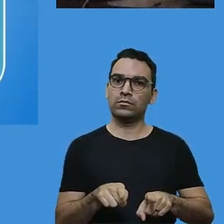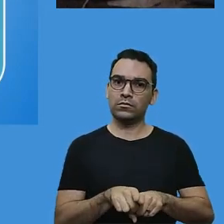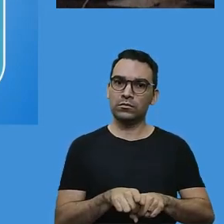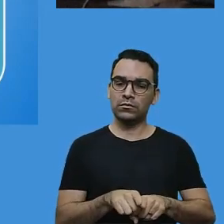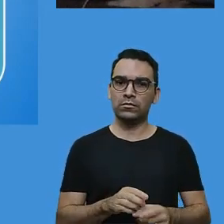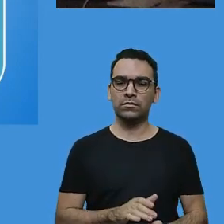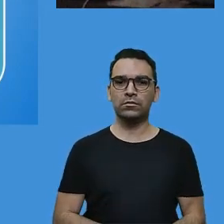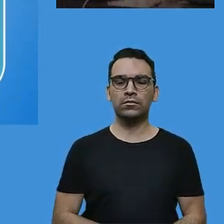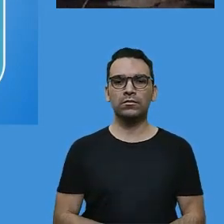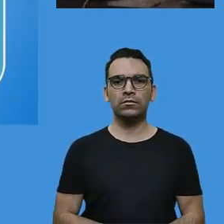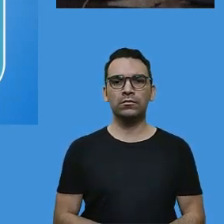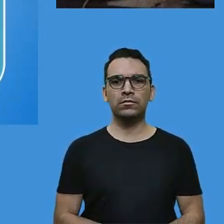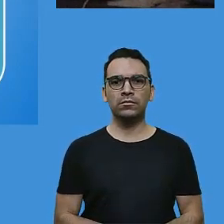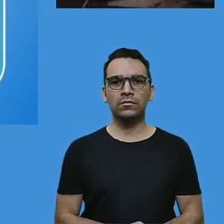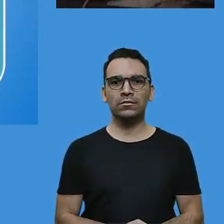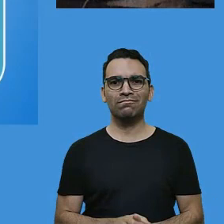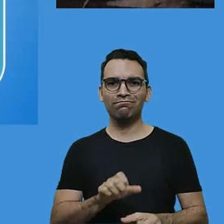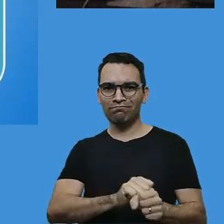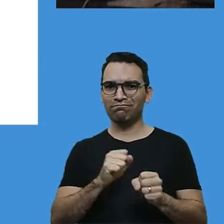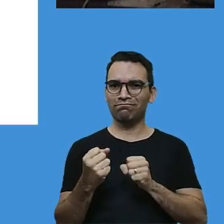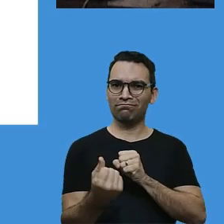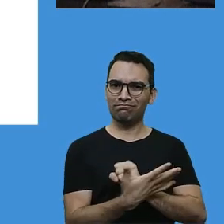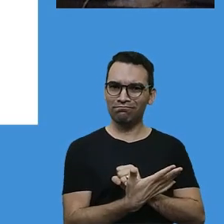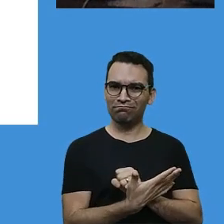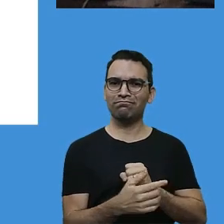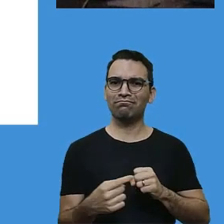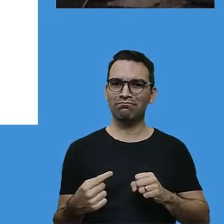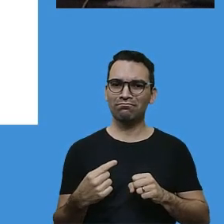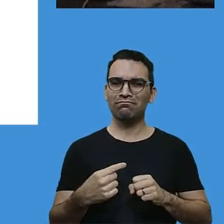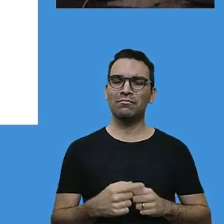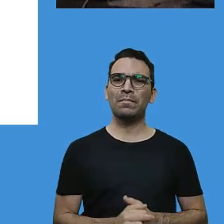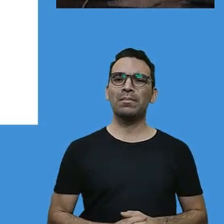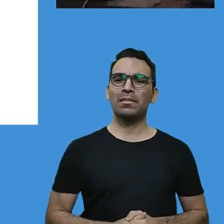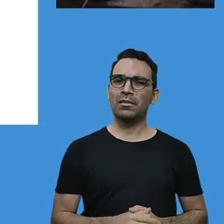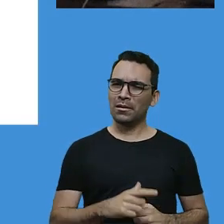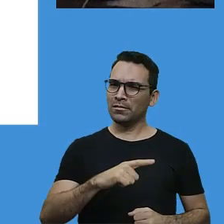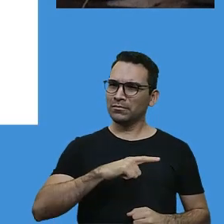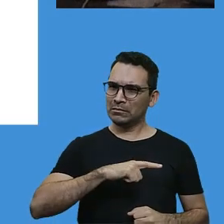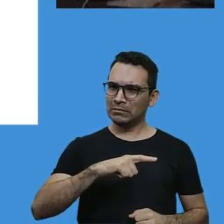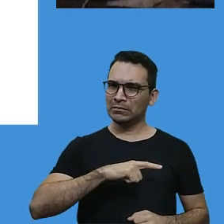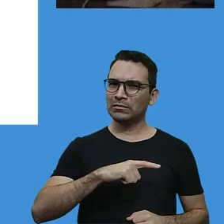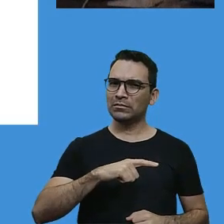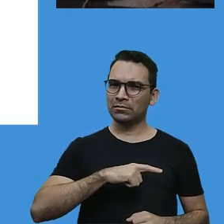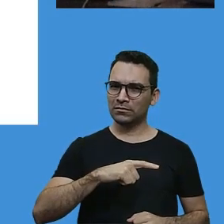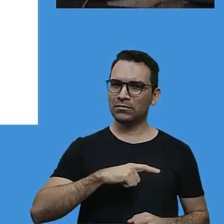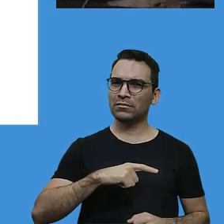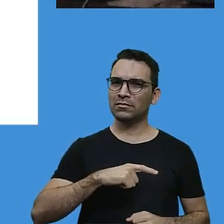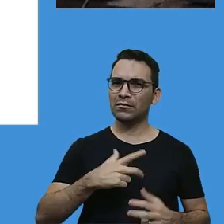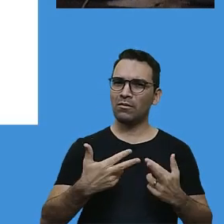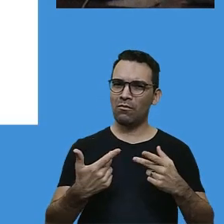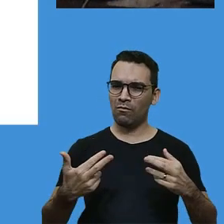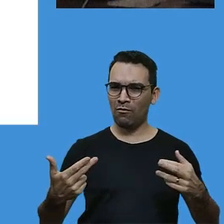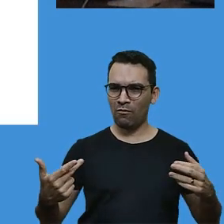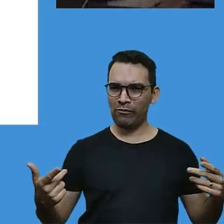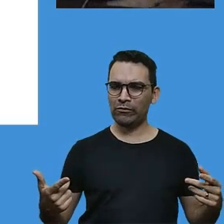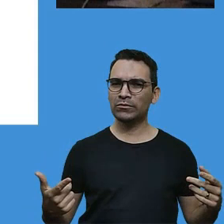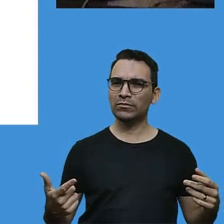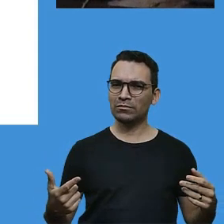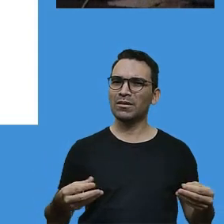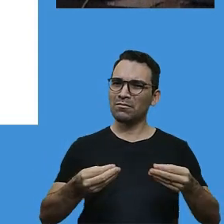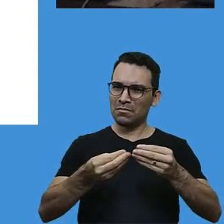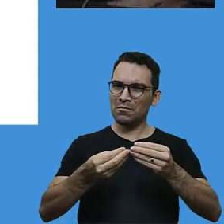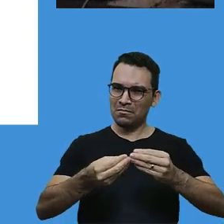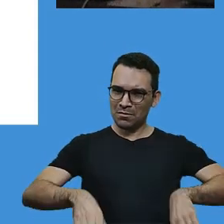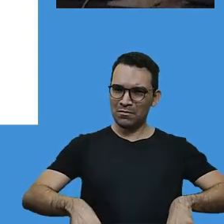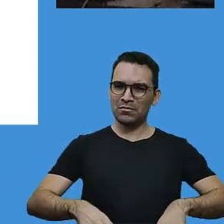Bom, a pandemia, ela trouxe um reflexo muito negativo para a